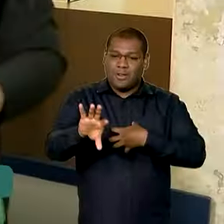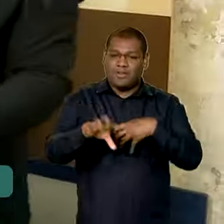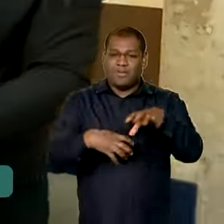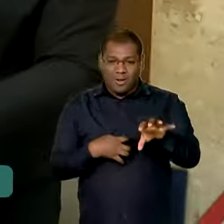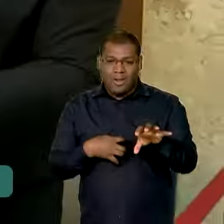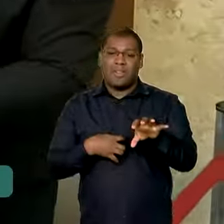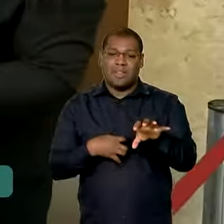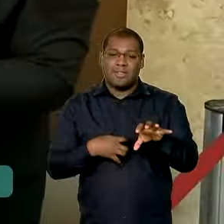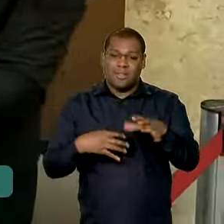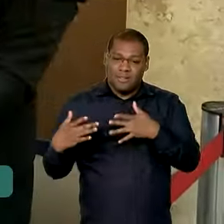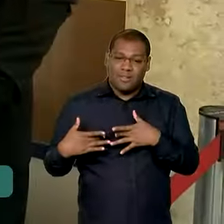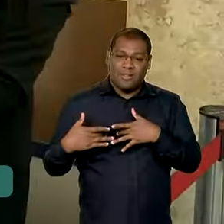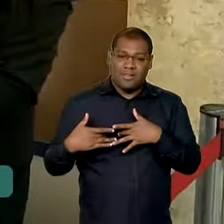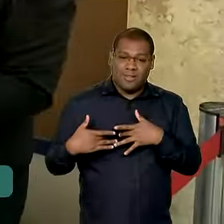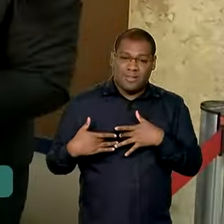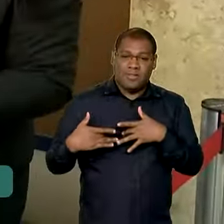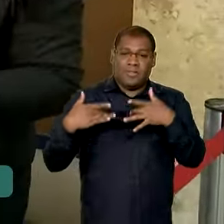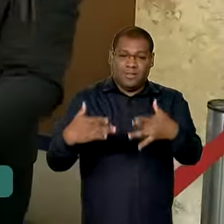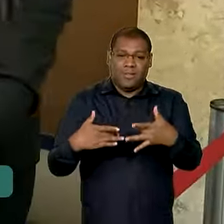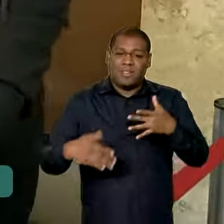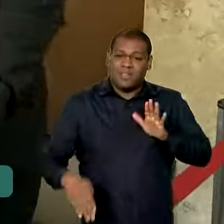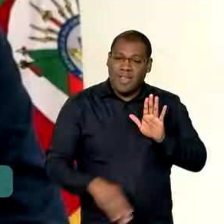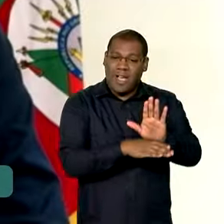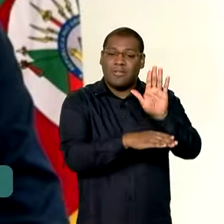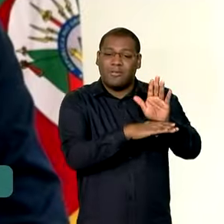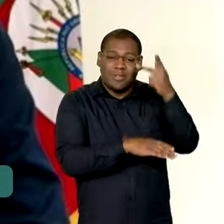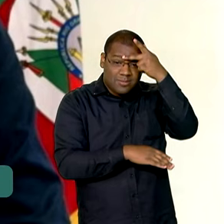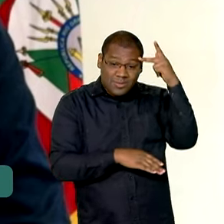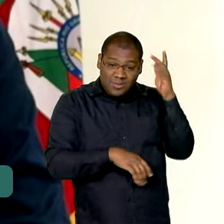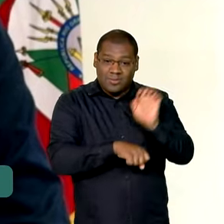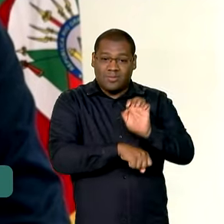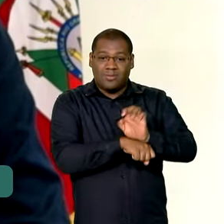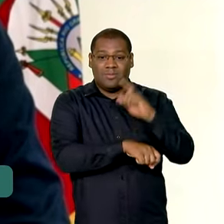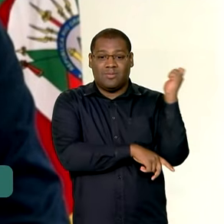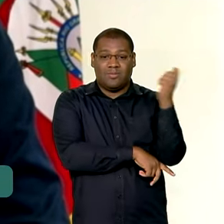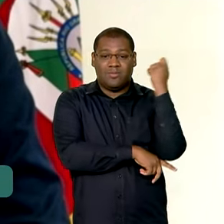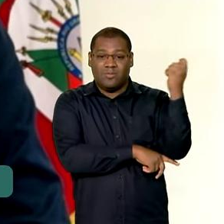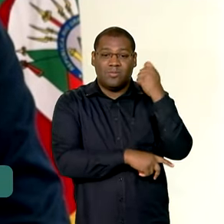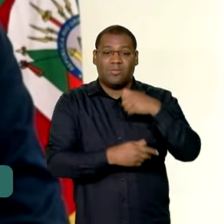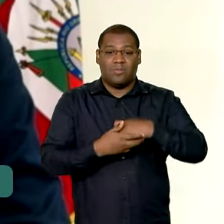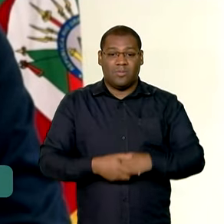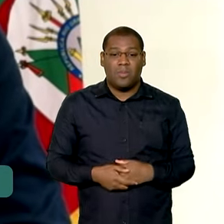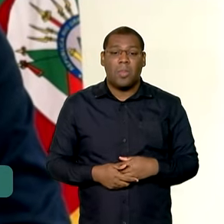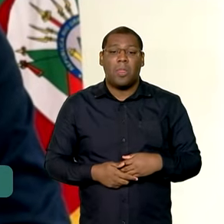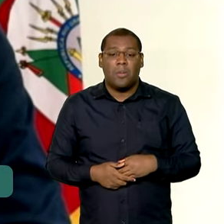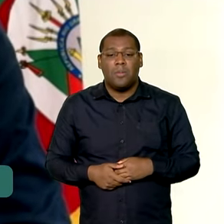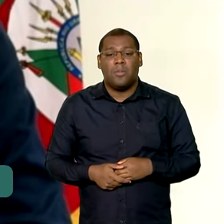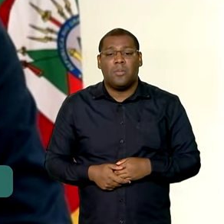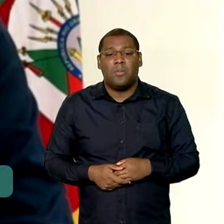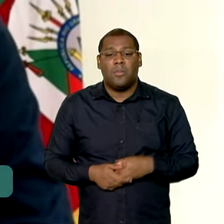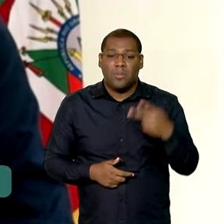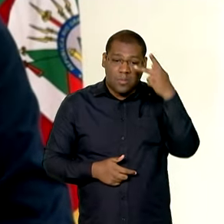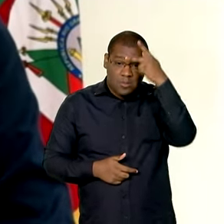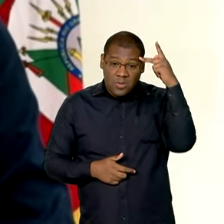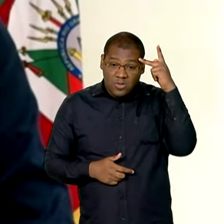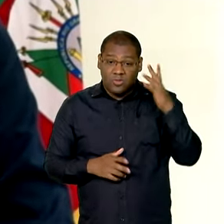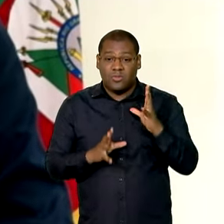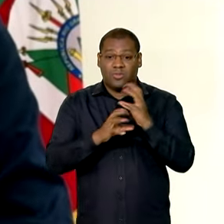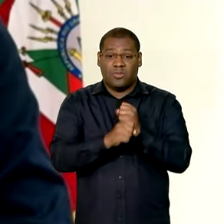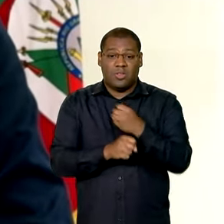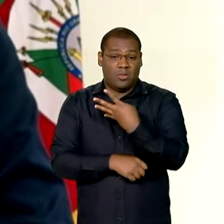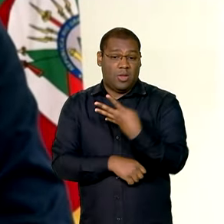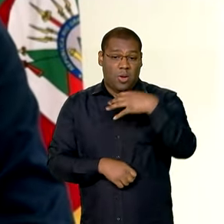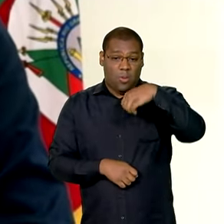as pessoas afetadas pelo desastre climático. Estamos falando de 49 mil pessoas que estão vivendo nesses